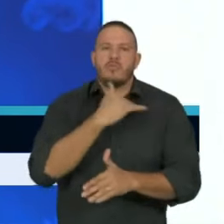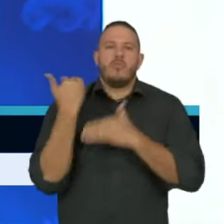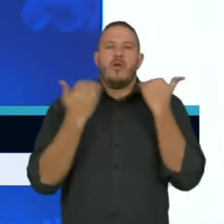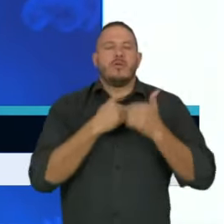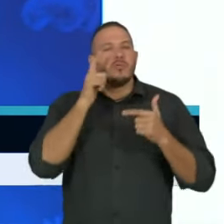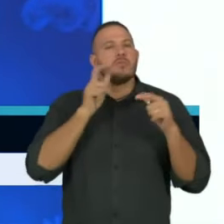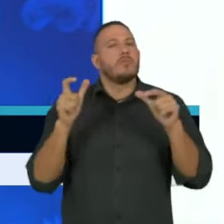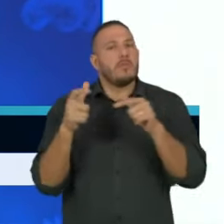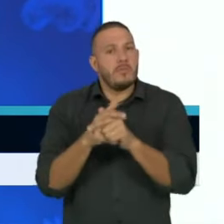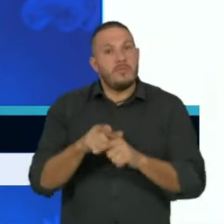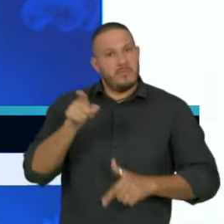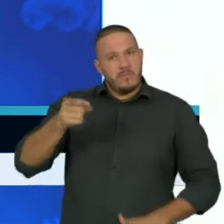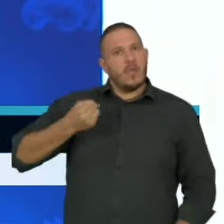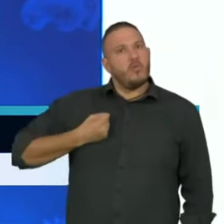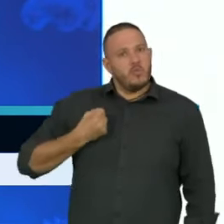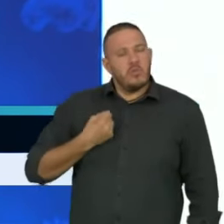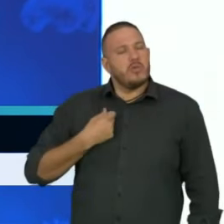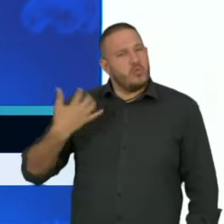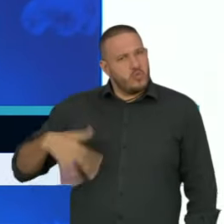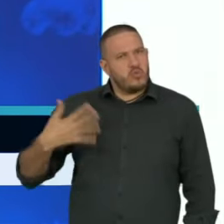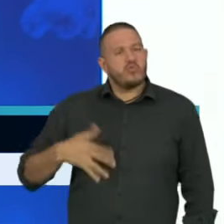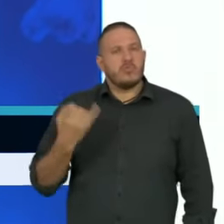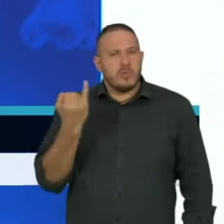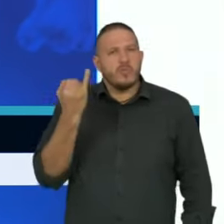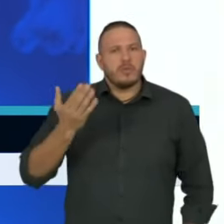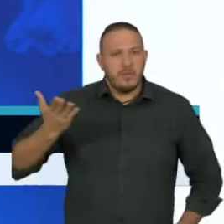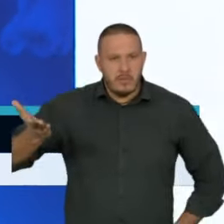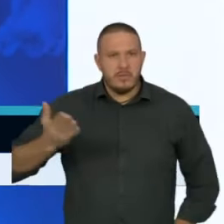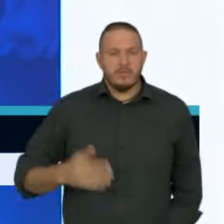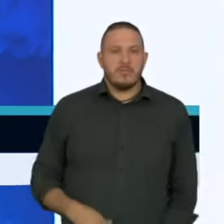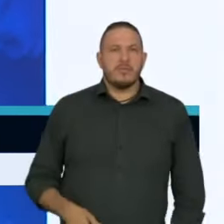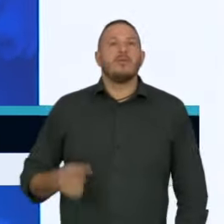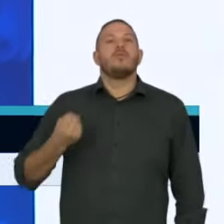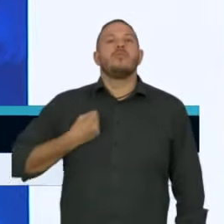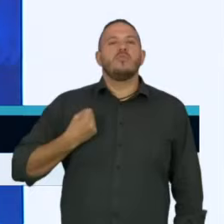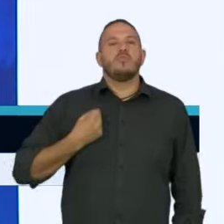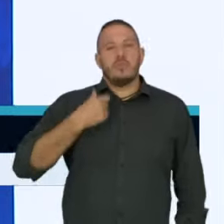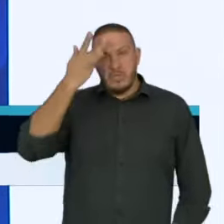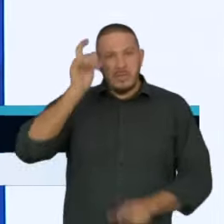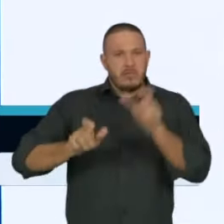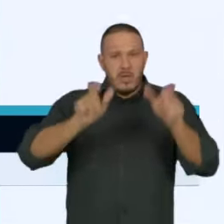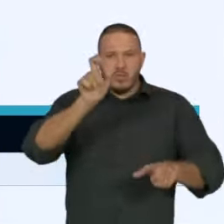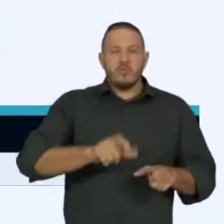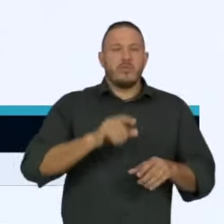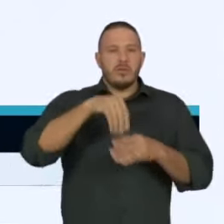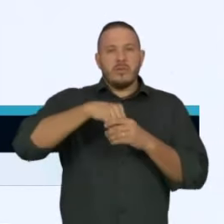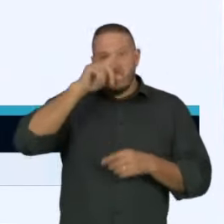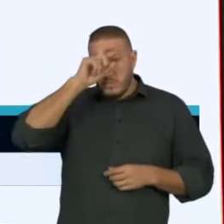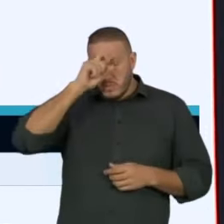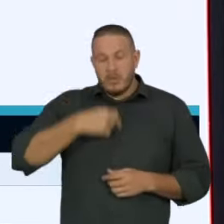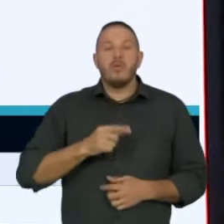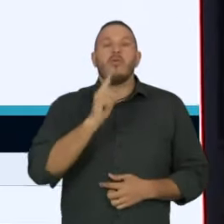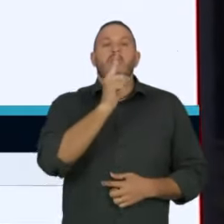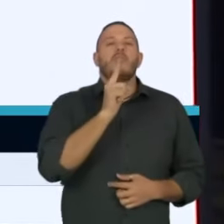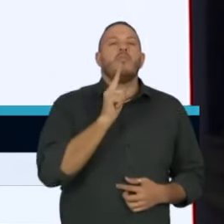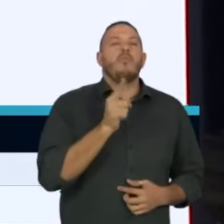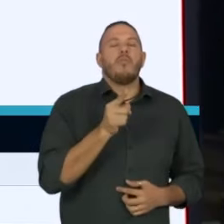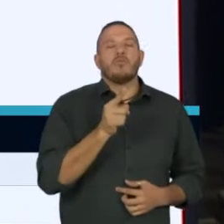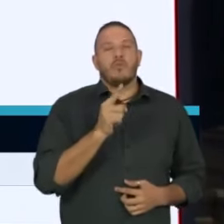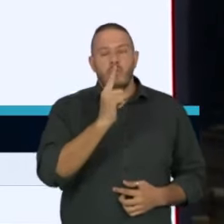É um número muito significativo. Número de pessoas em hospitais, 1,3 milhões para